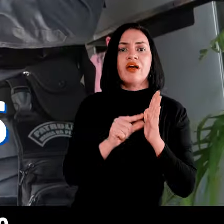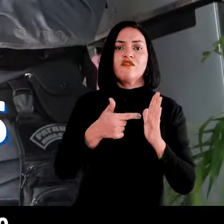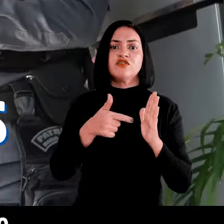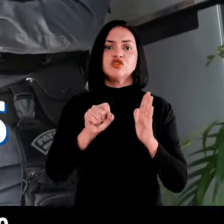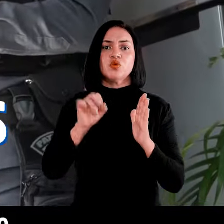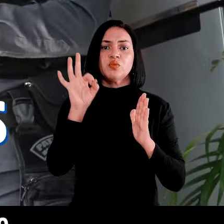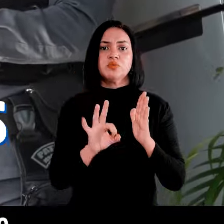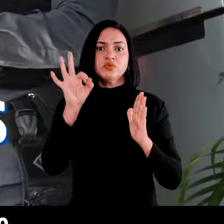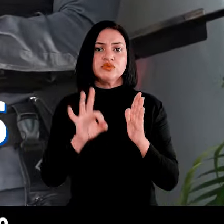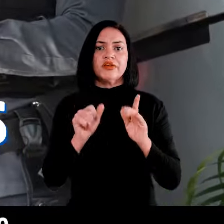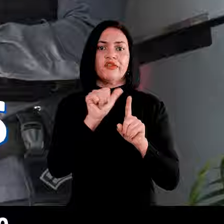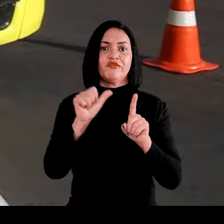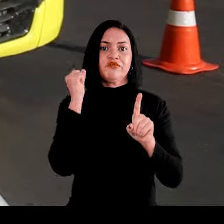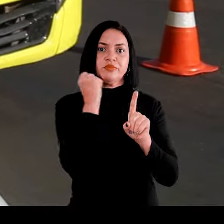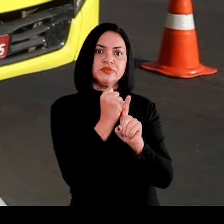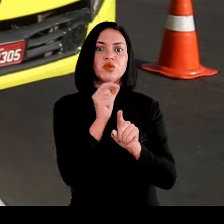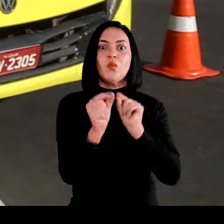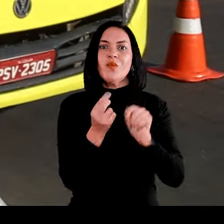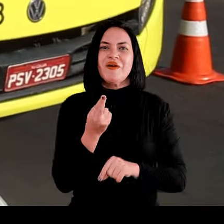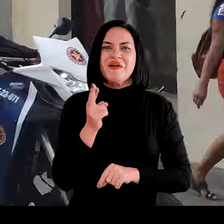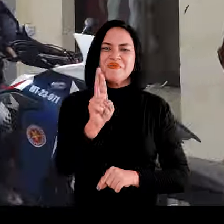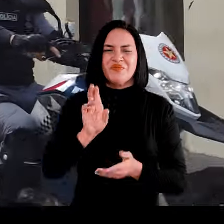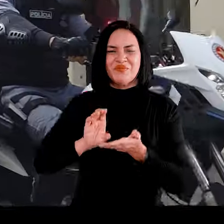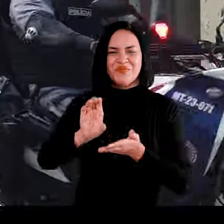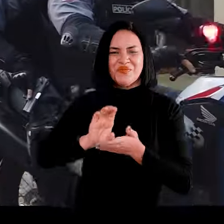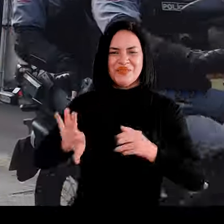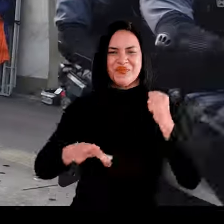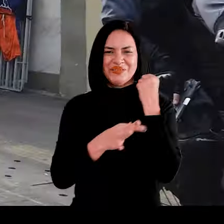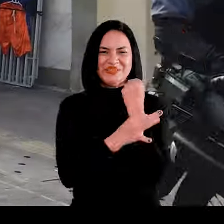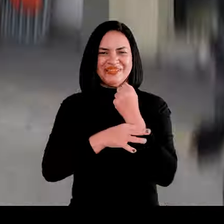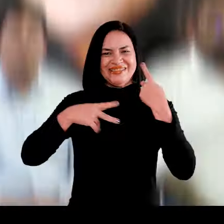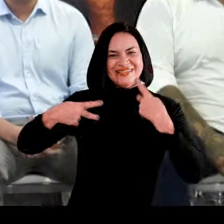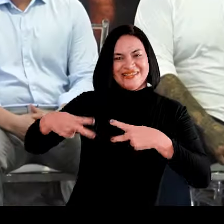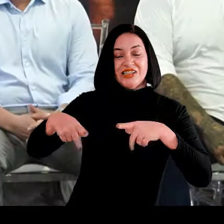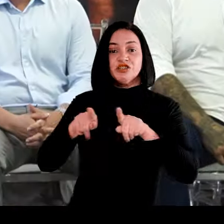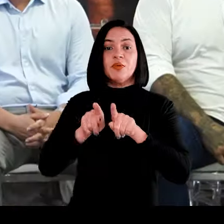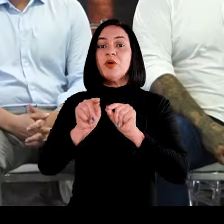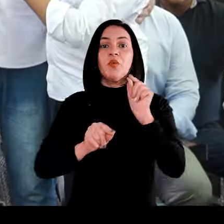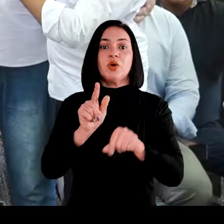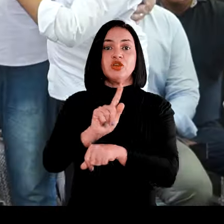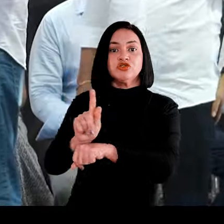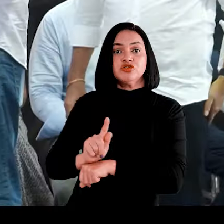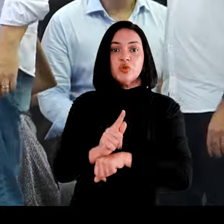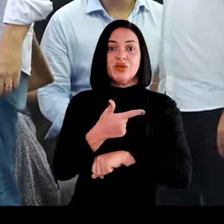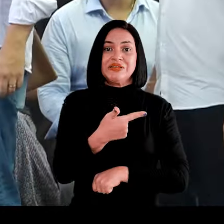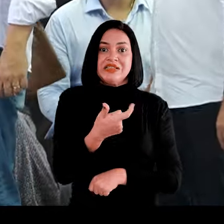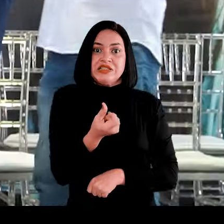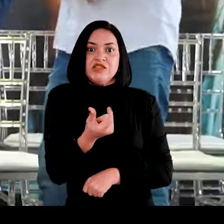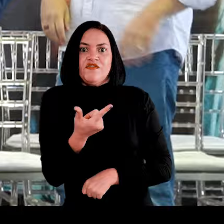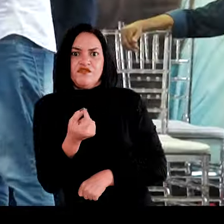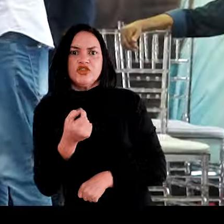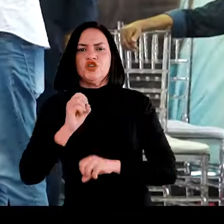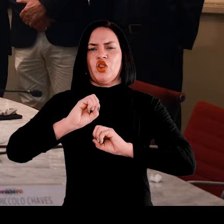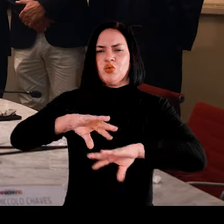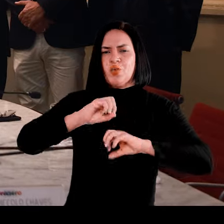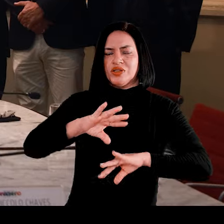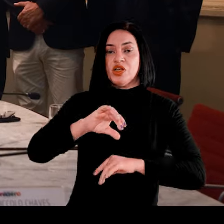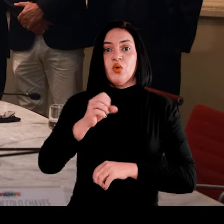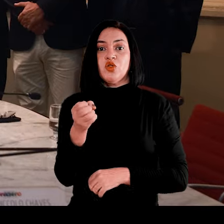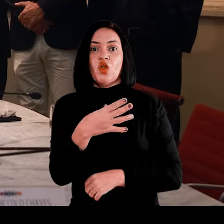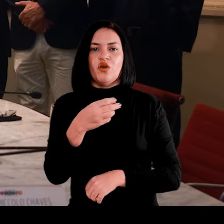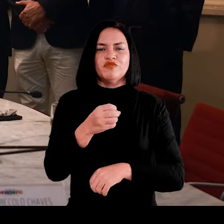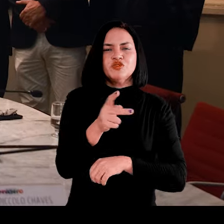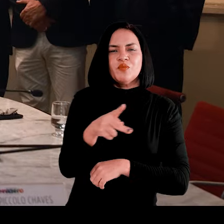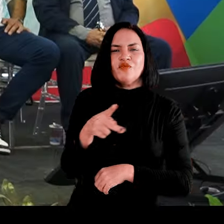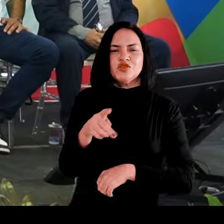nos casos de feminicídio, resultado dos investimentos na segurança. Empoçados, 620 gestores na educação e novos